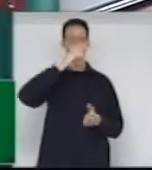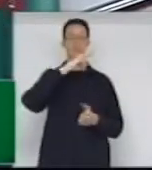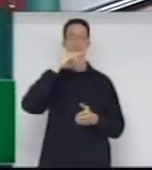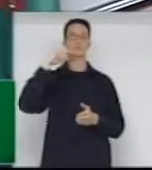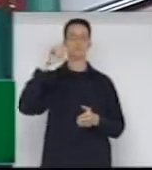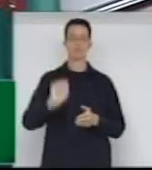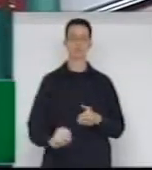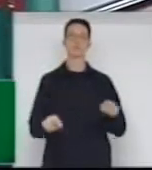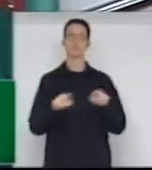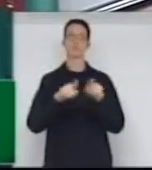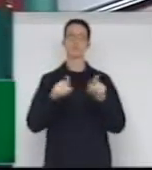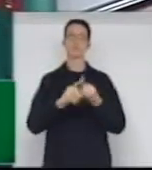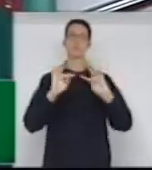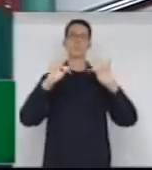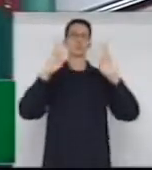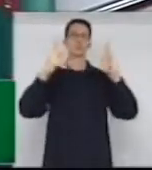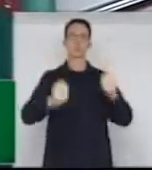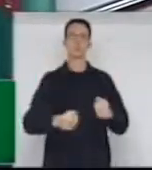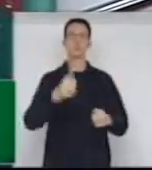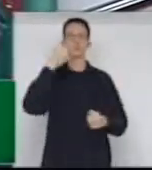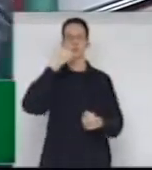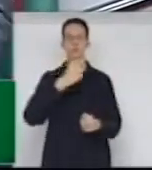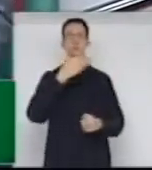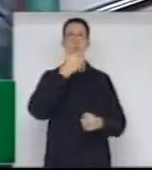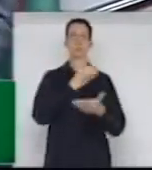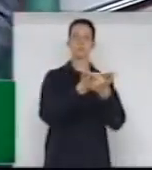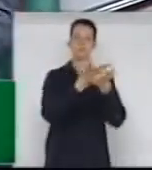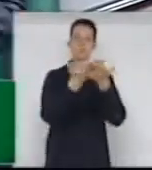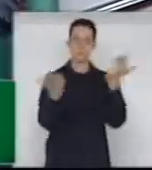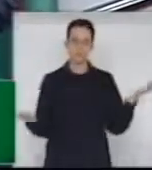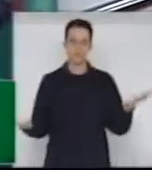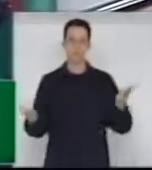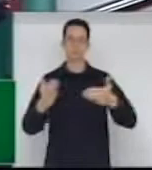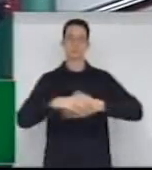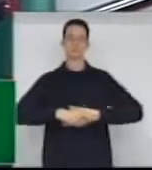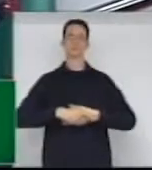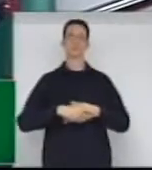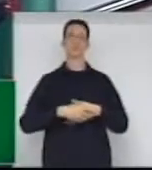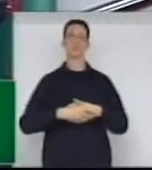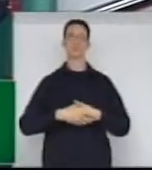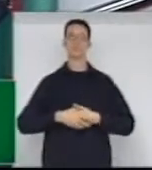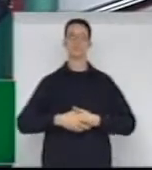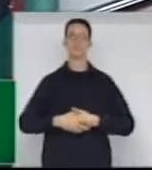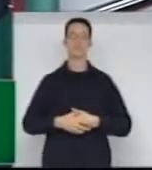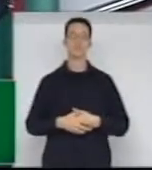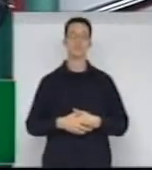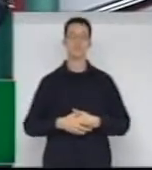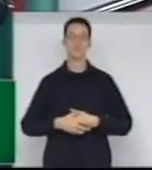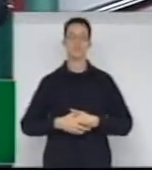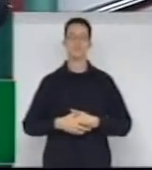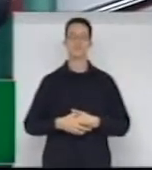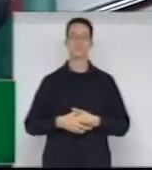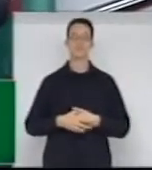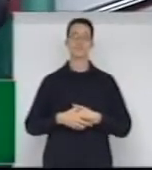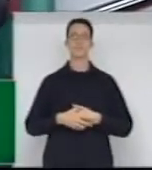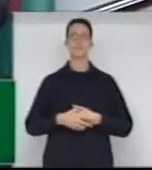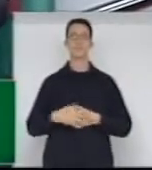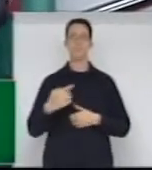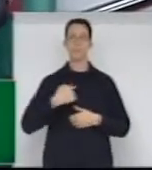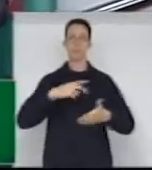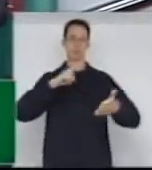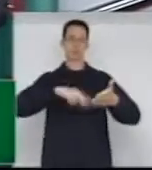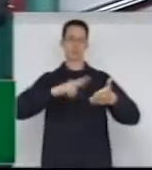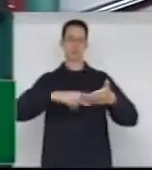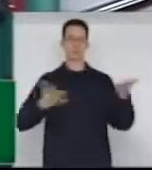e a todos as senhoras e senhores. Eu vou, deputado Atair, vou ler aqui